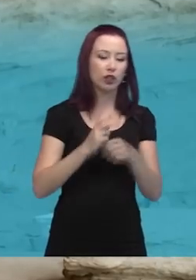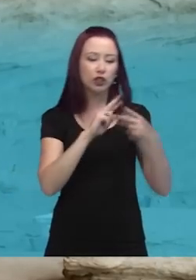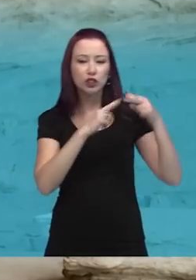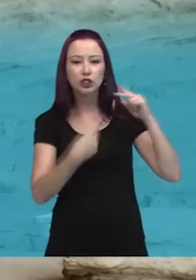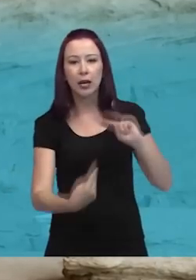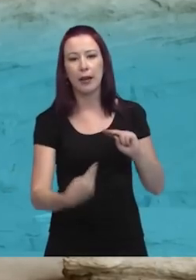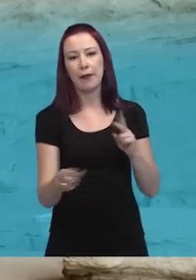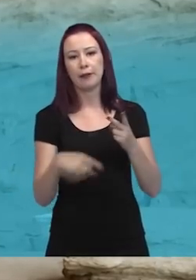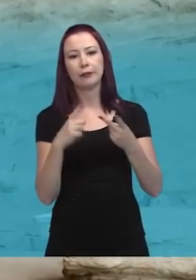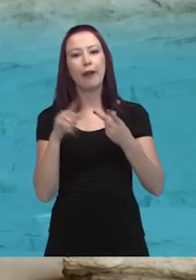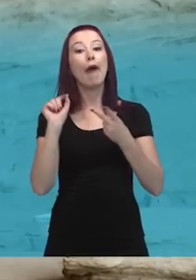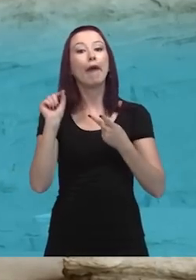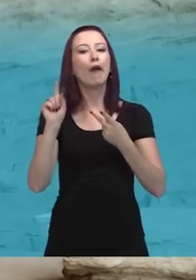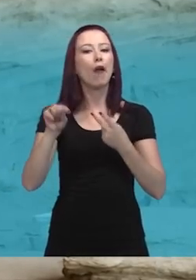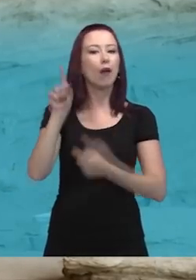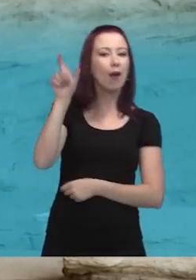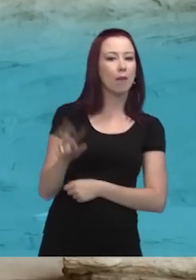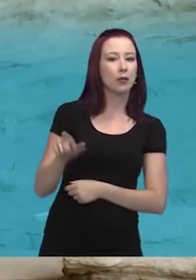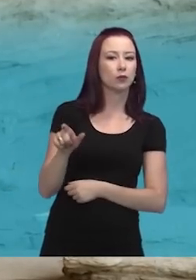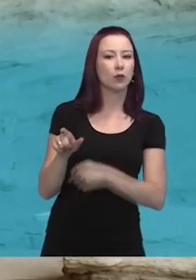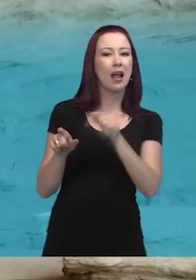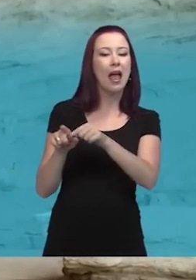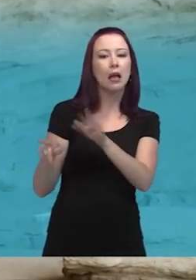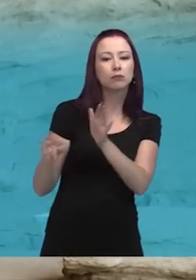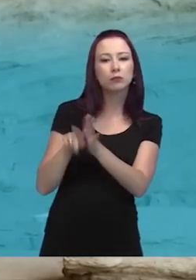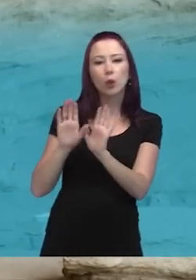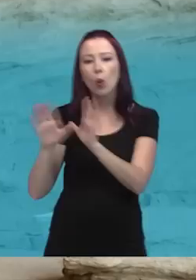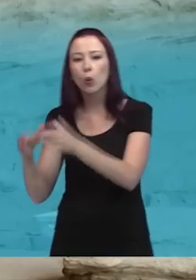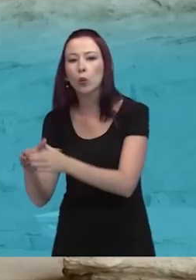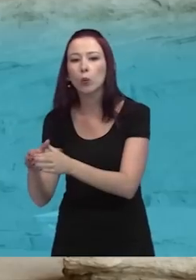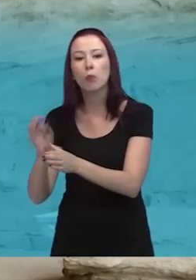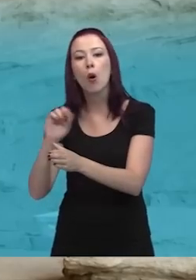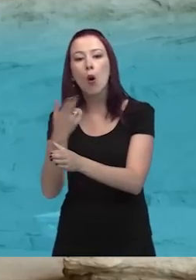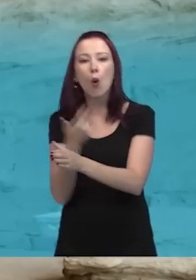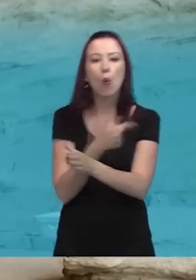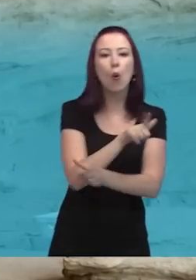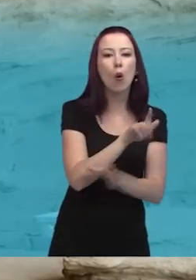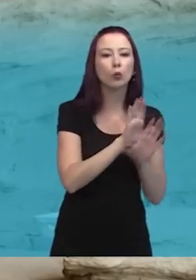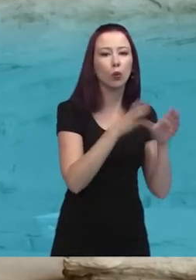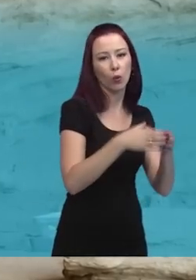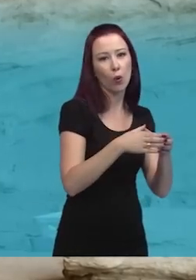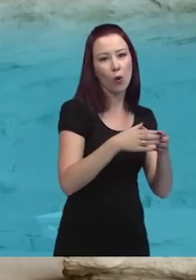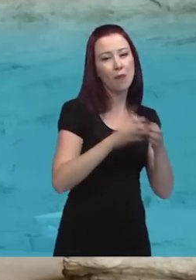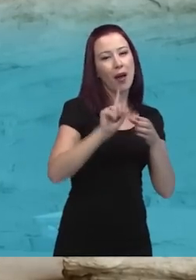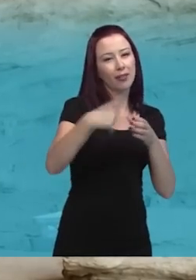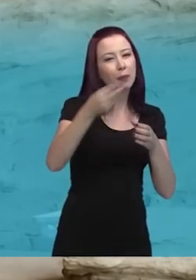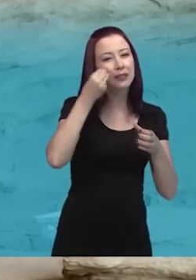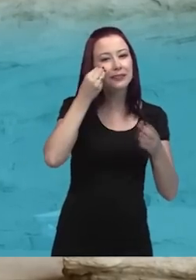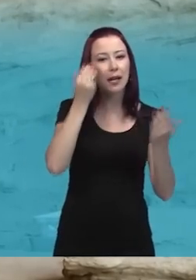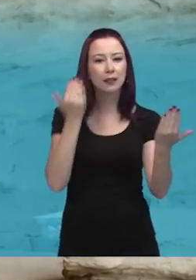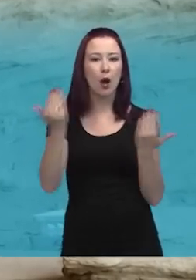esse indivíduo, de que grupo esse indivíduo pertencia, até mesmo para comparar com outros grupos que